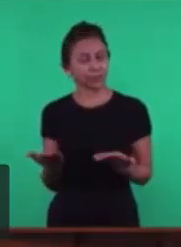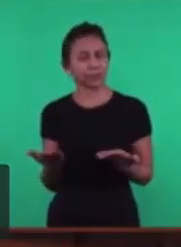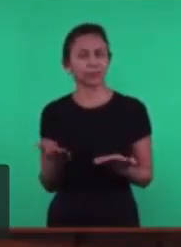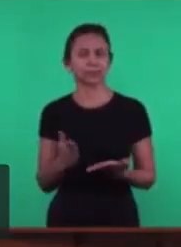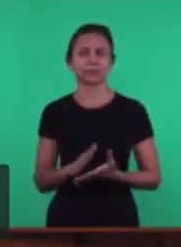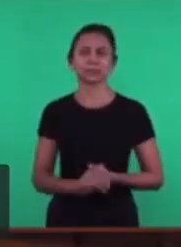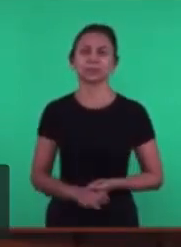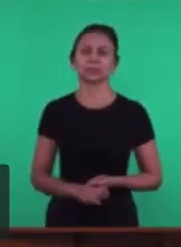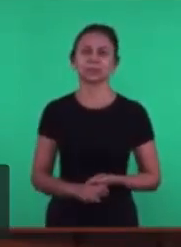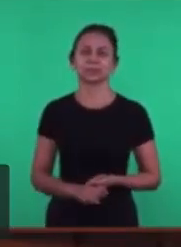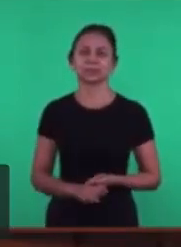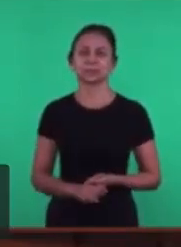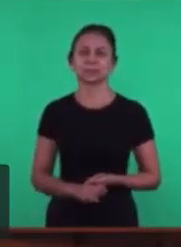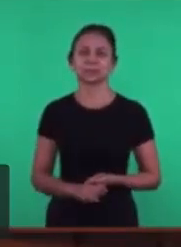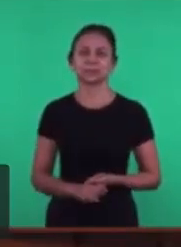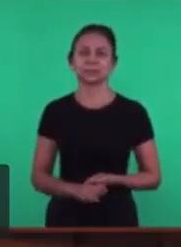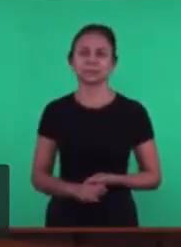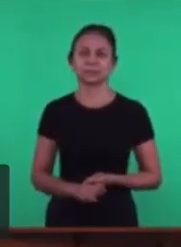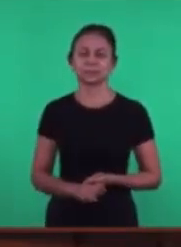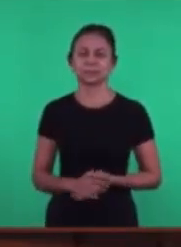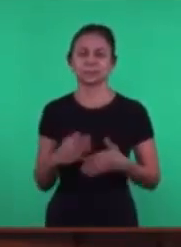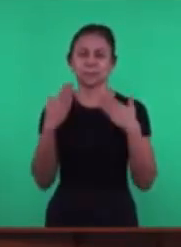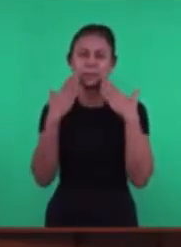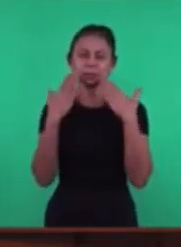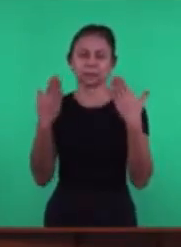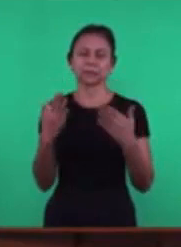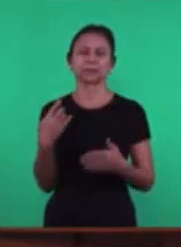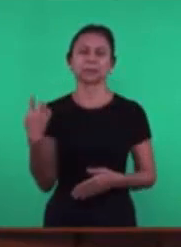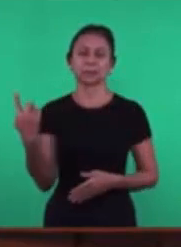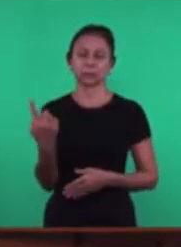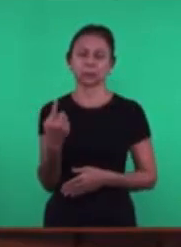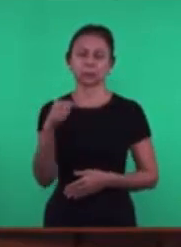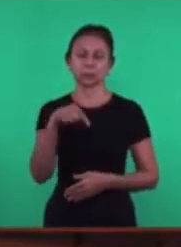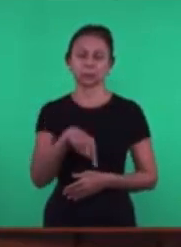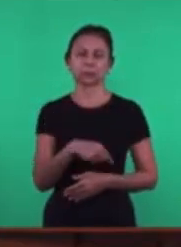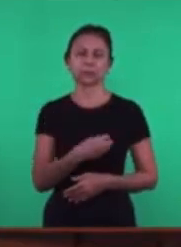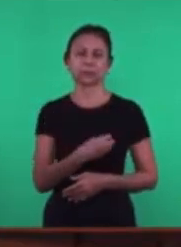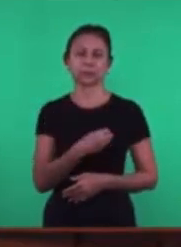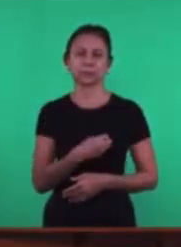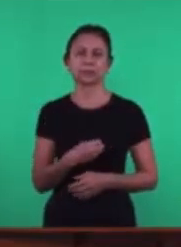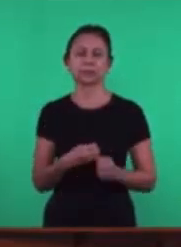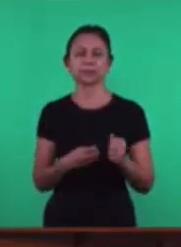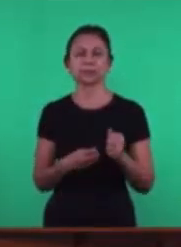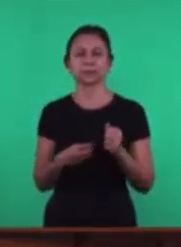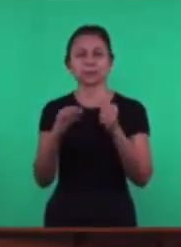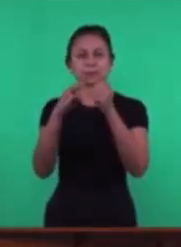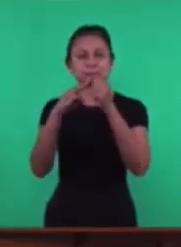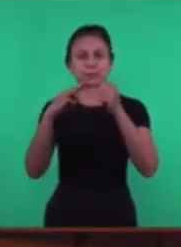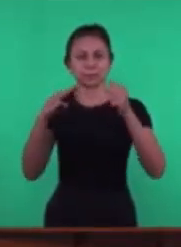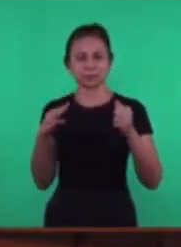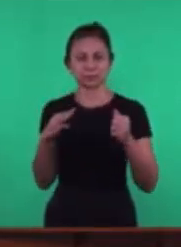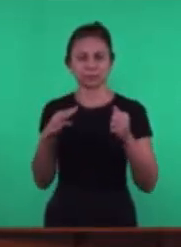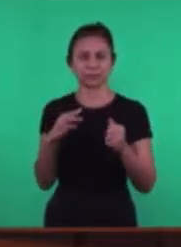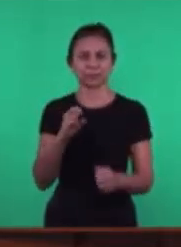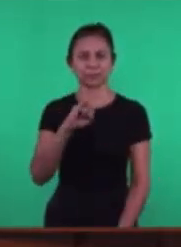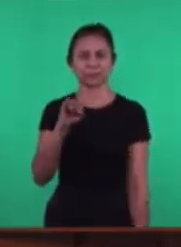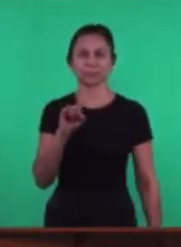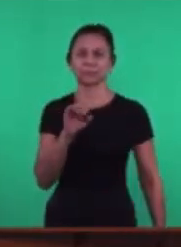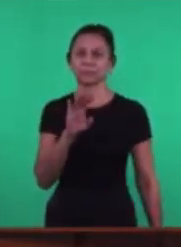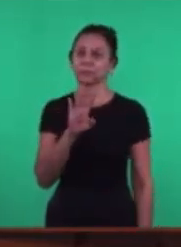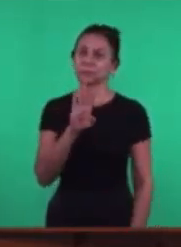estamos transmitindo aqui para os irmãos A partir dos nossos estúdios aqui no Amfiteatro de Jaguruna